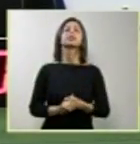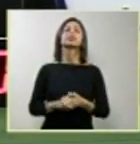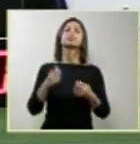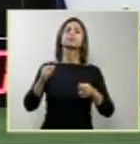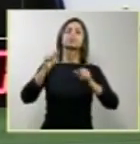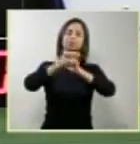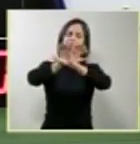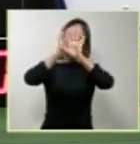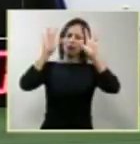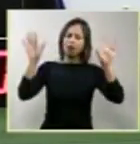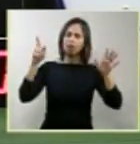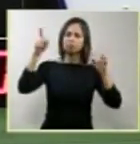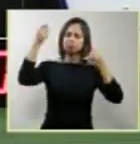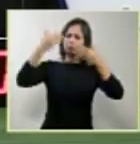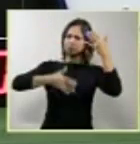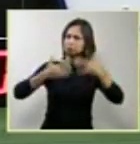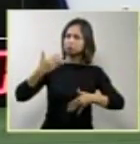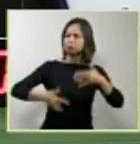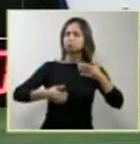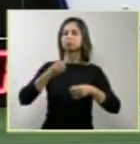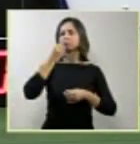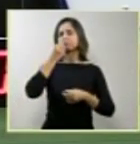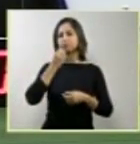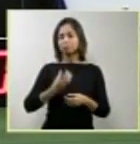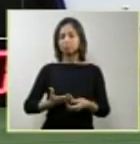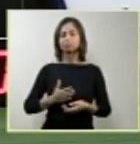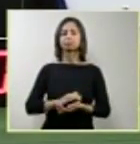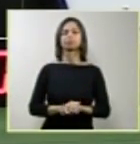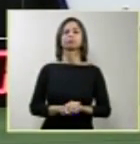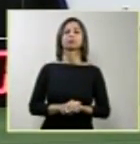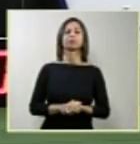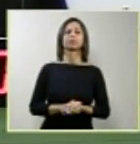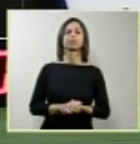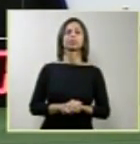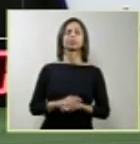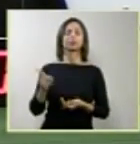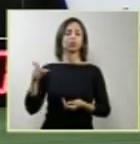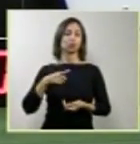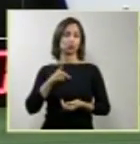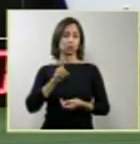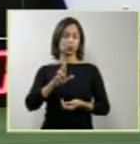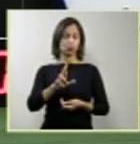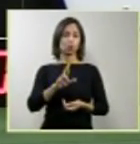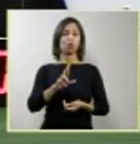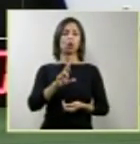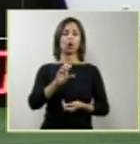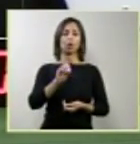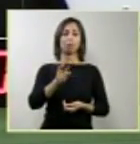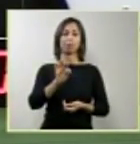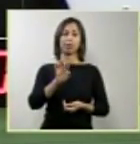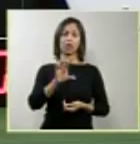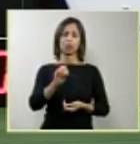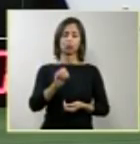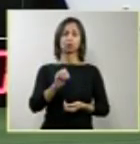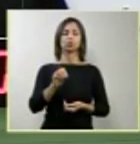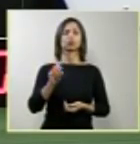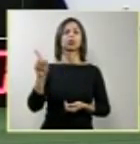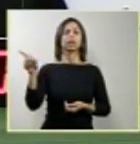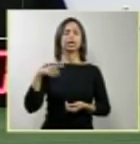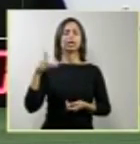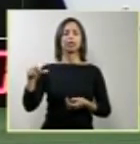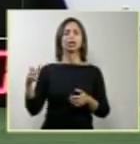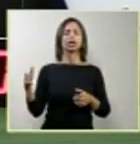clareza da exposição feita pelo doutor Roberto Luiz Dávila, proficiência